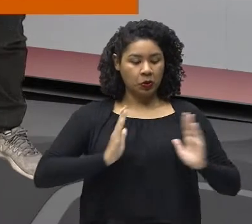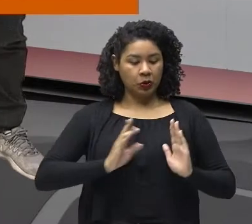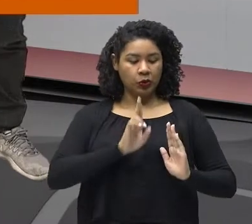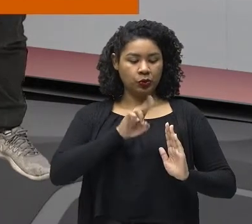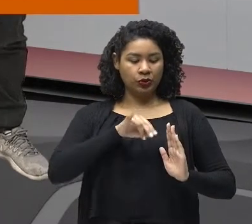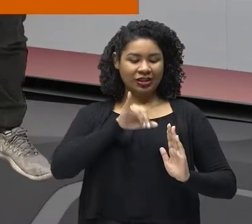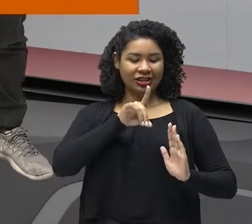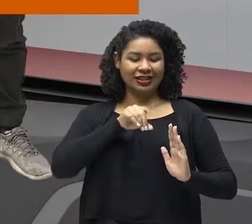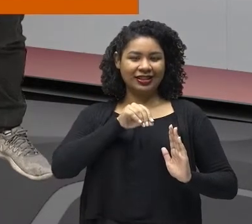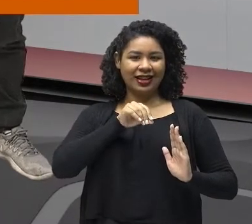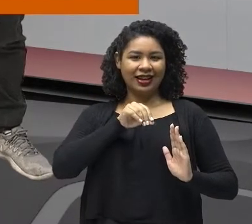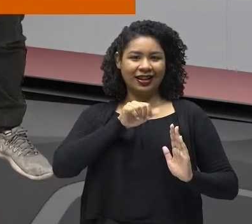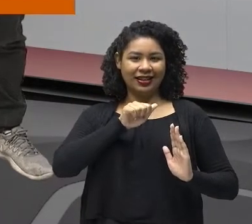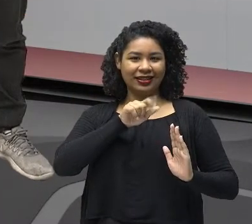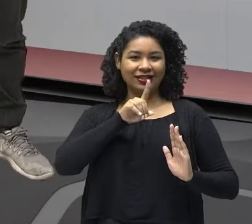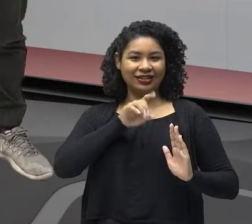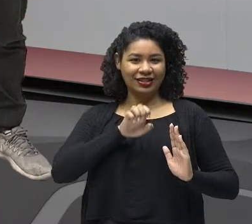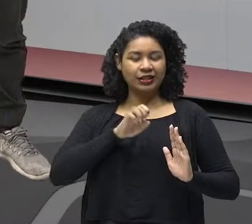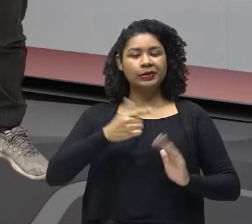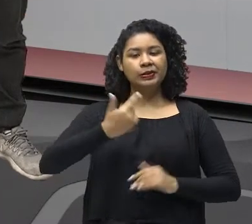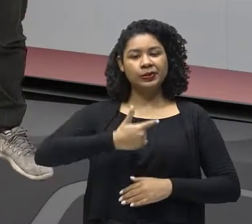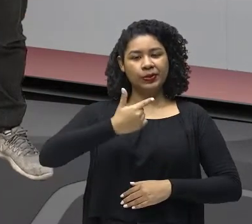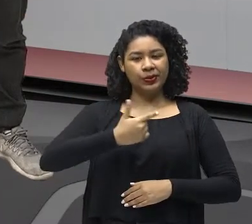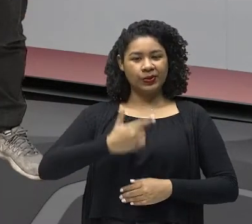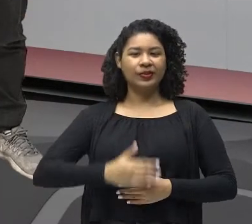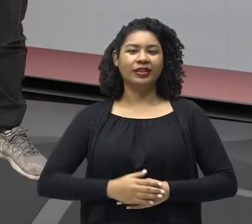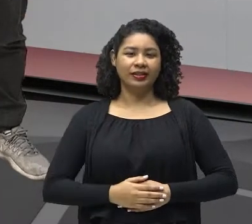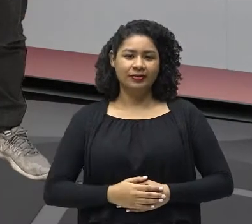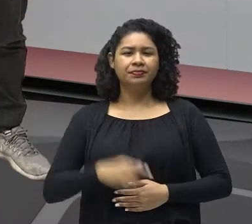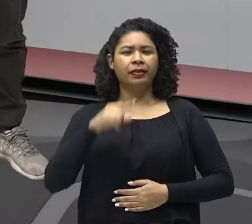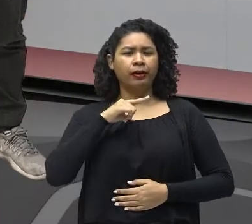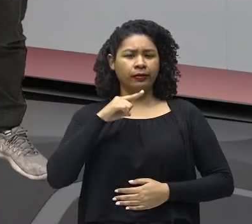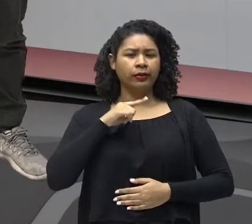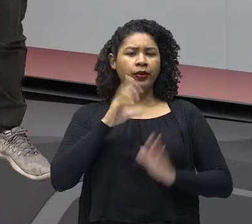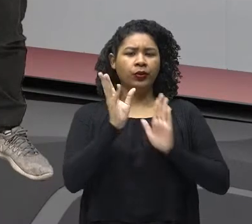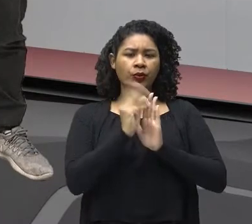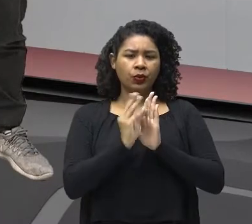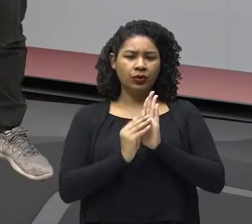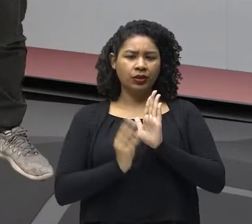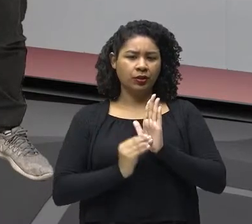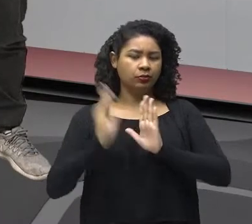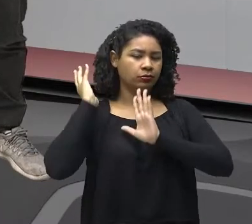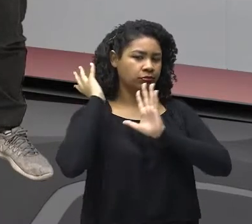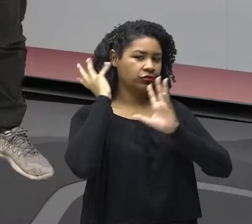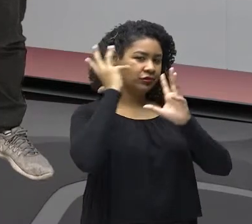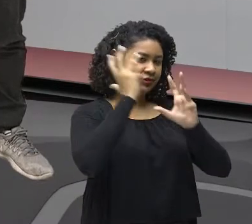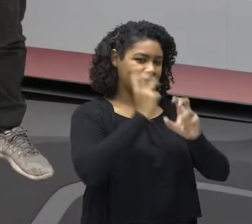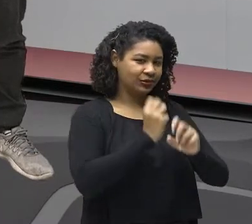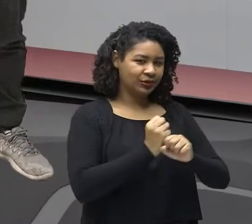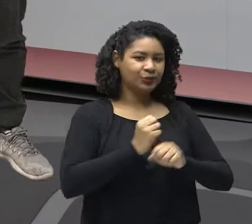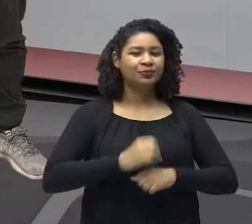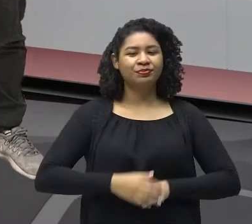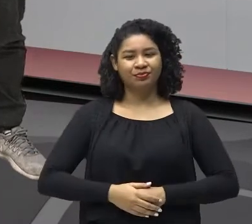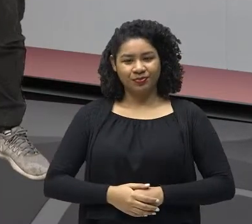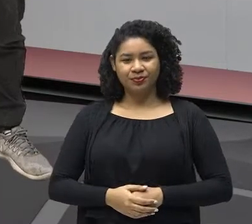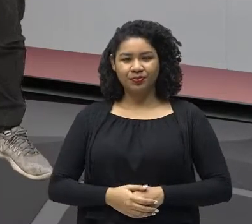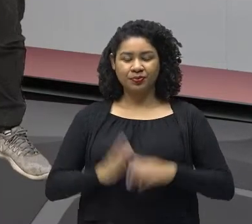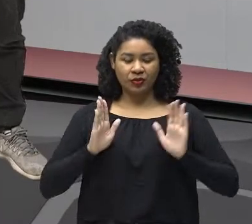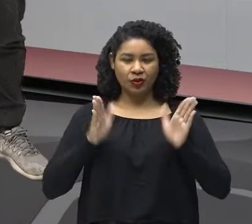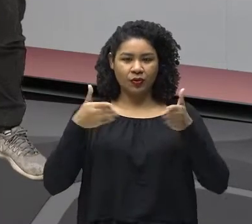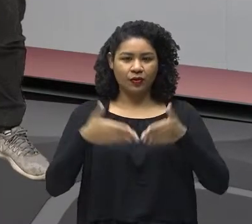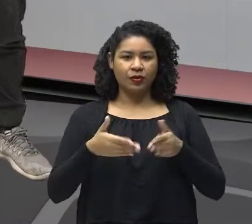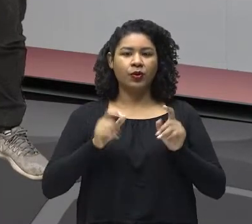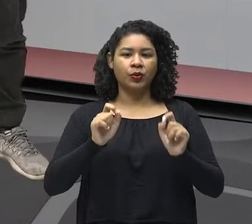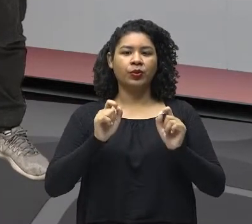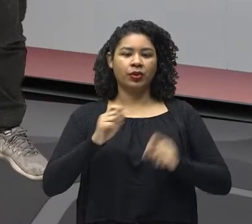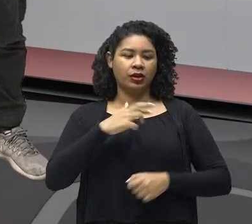gente tem muita coisa para revisar, quer dizer, nem tanta coisa. Na verdade, a gente vai se deter um pouco nessa questão das reformas religiosas